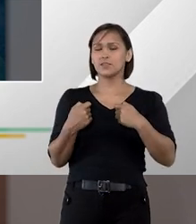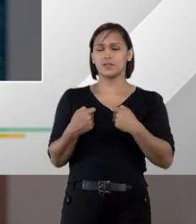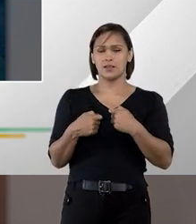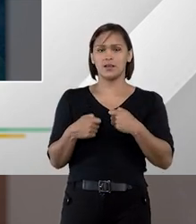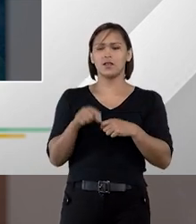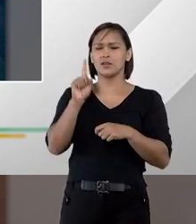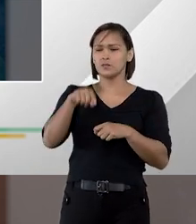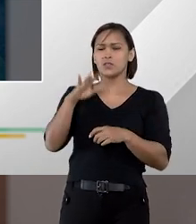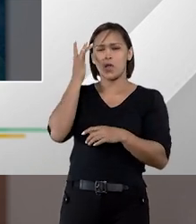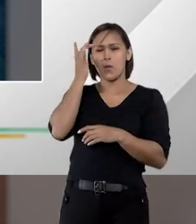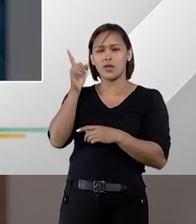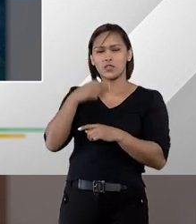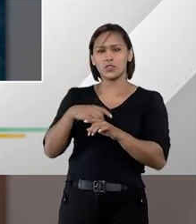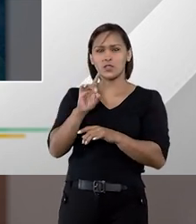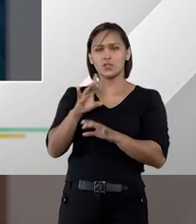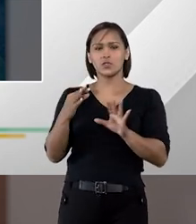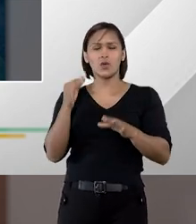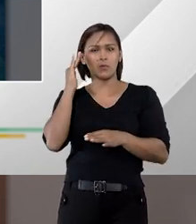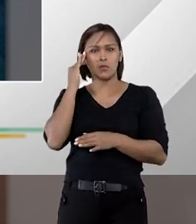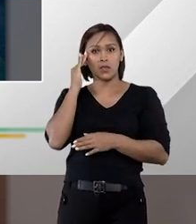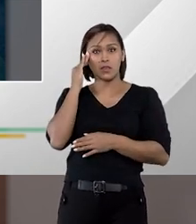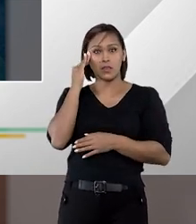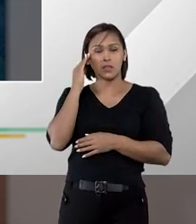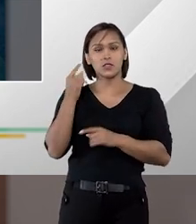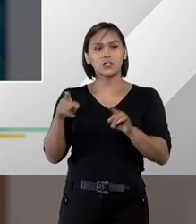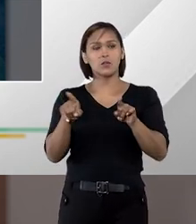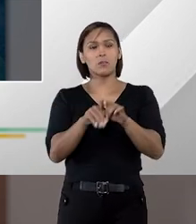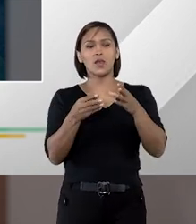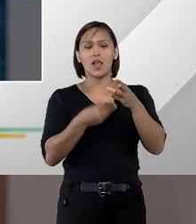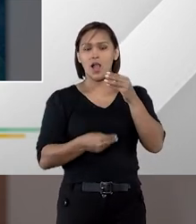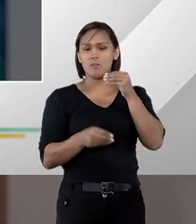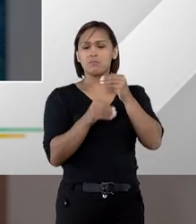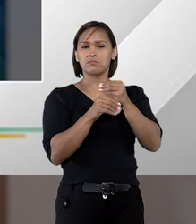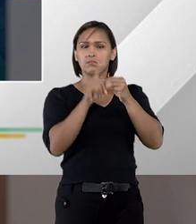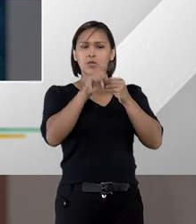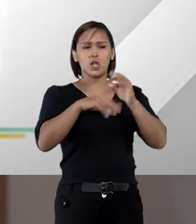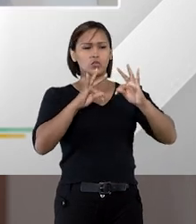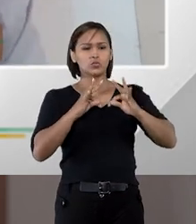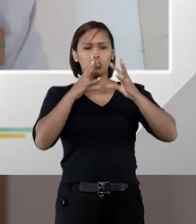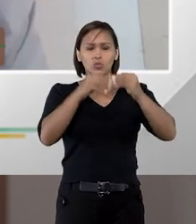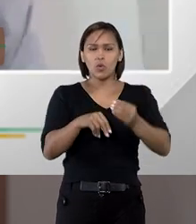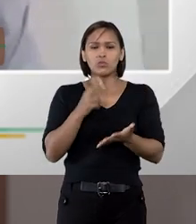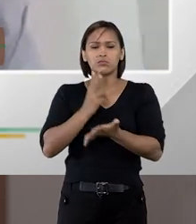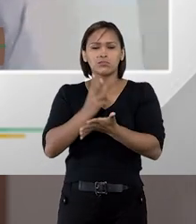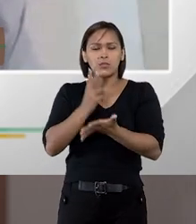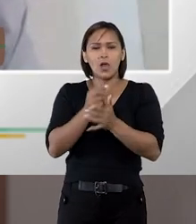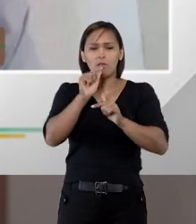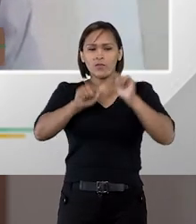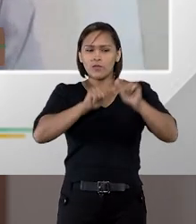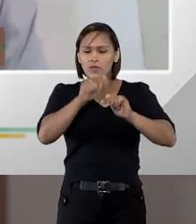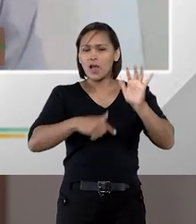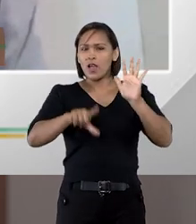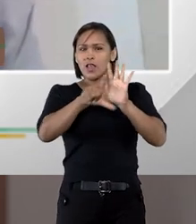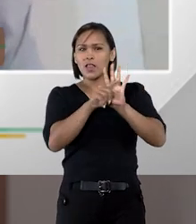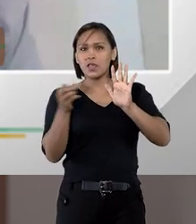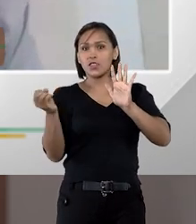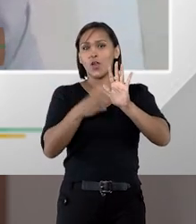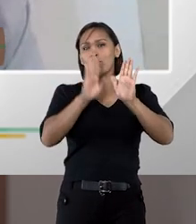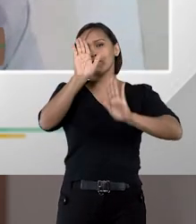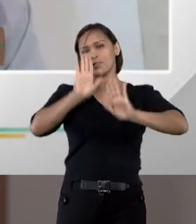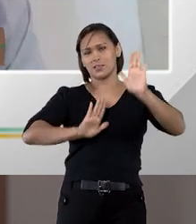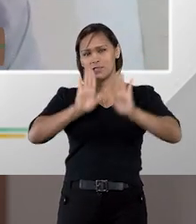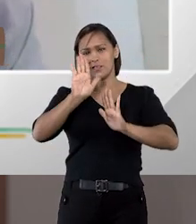Precisávamos, sim. Eu acho que isso é um entendimento assente por todos que estão aí trabalhando com a nova lei de